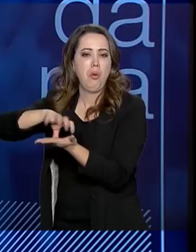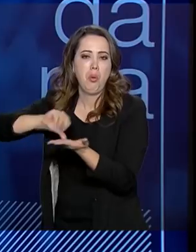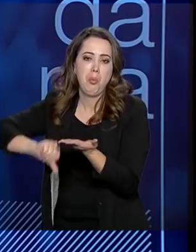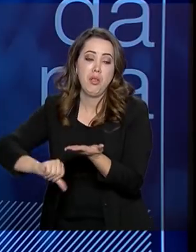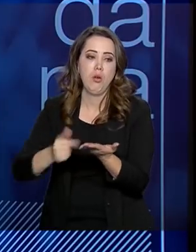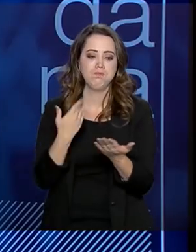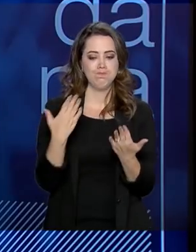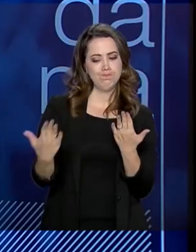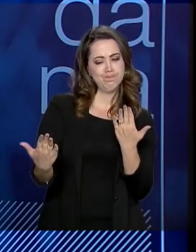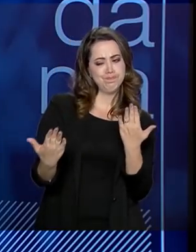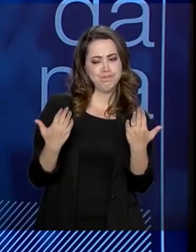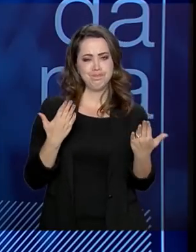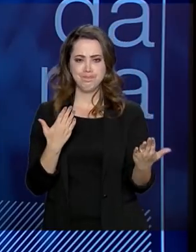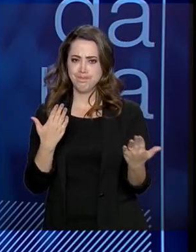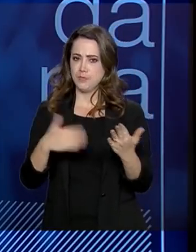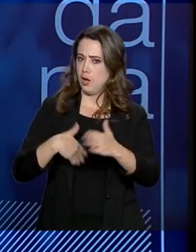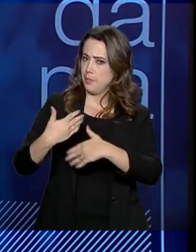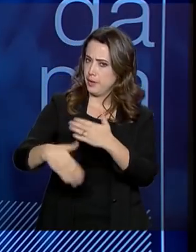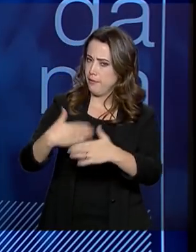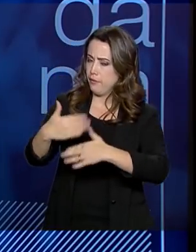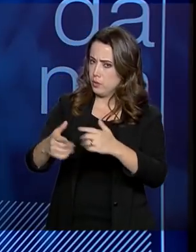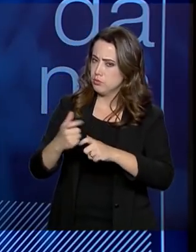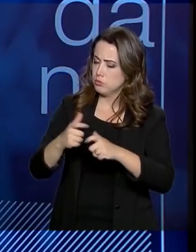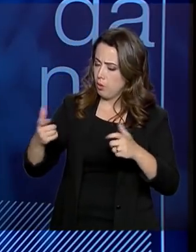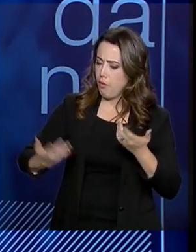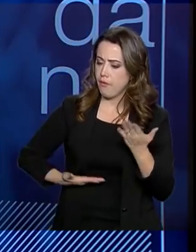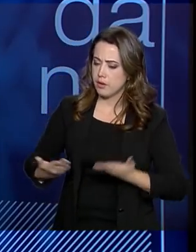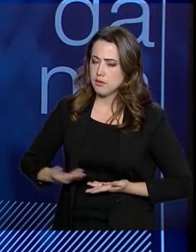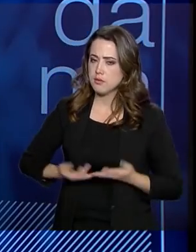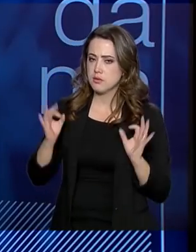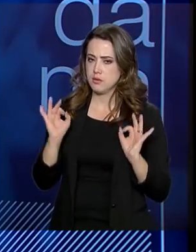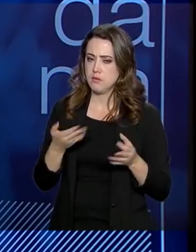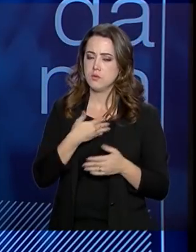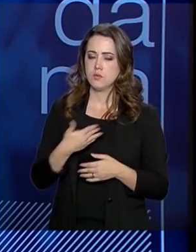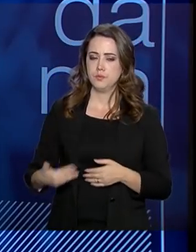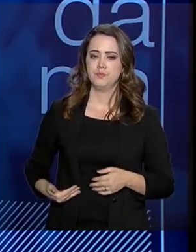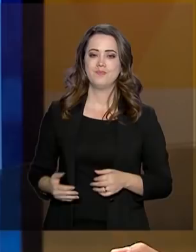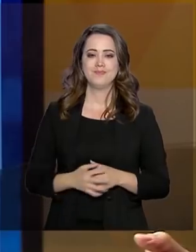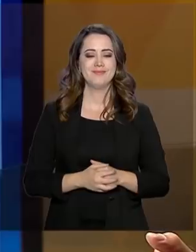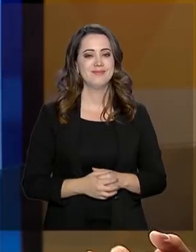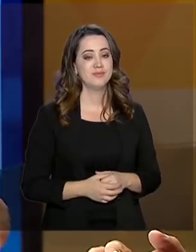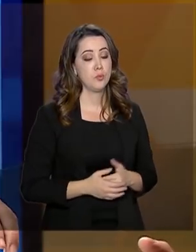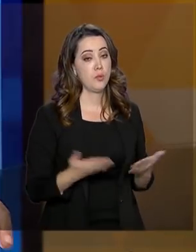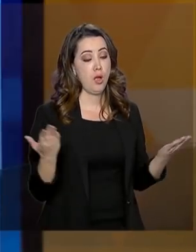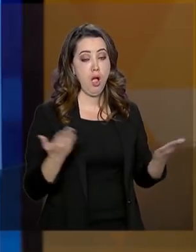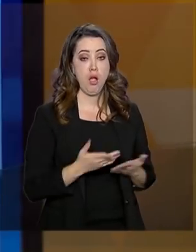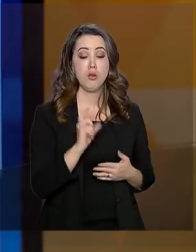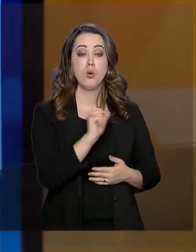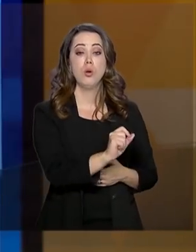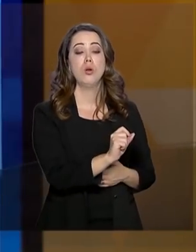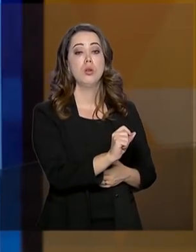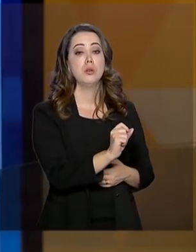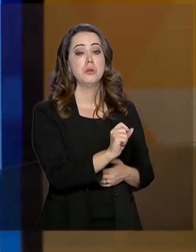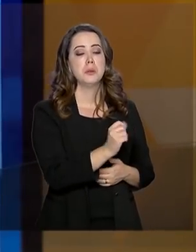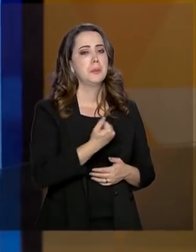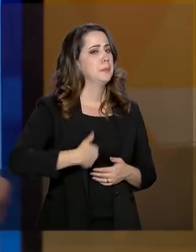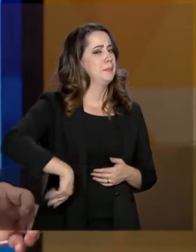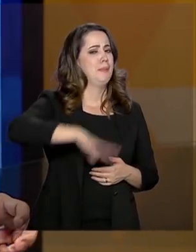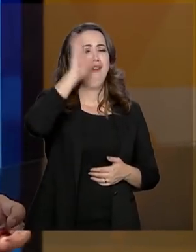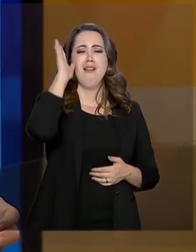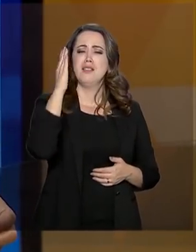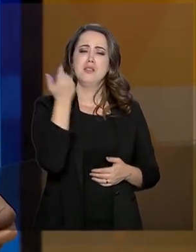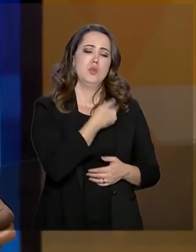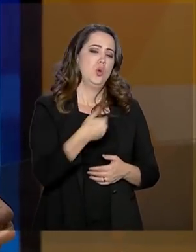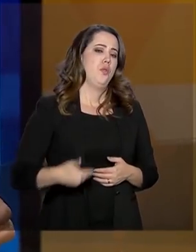aprendizado entre os órgãos para evoluirmos como um grande prestador de serviços, que é o governo. Agora, por mais que o governo tenha